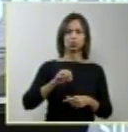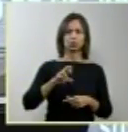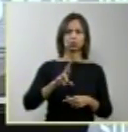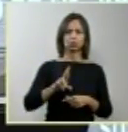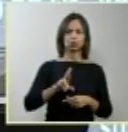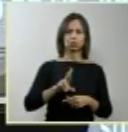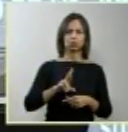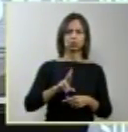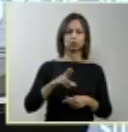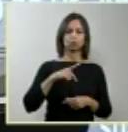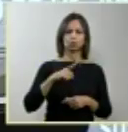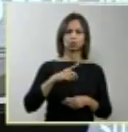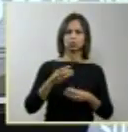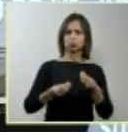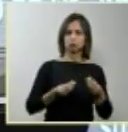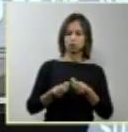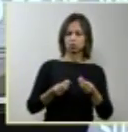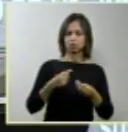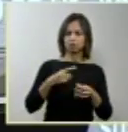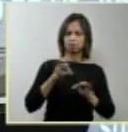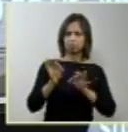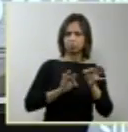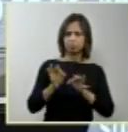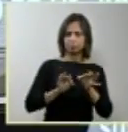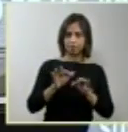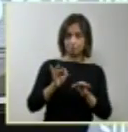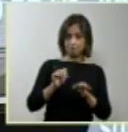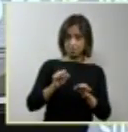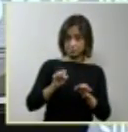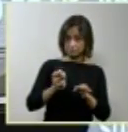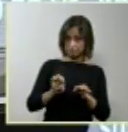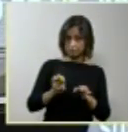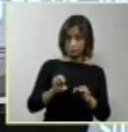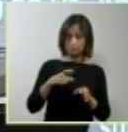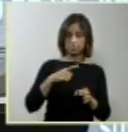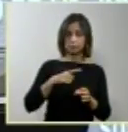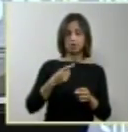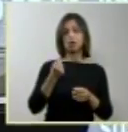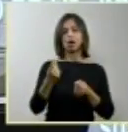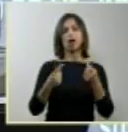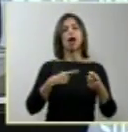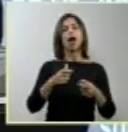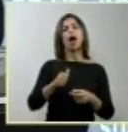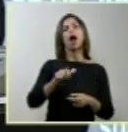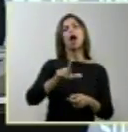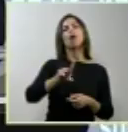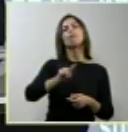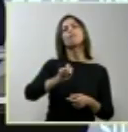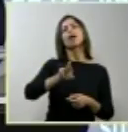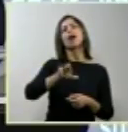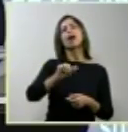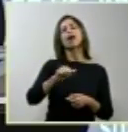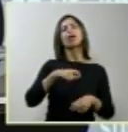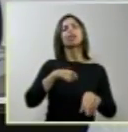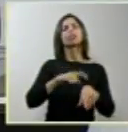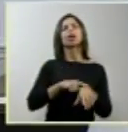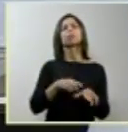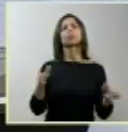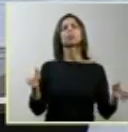ao SUS, no hospital de base, onde se obtém os alvarás em período muito rápido.